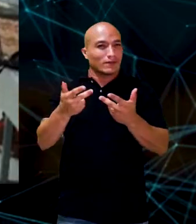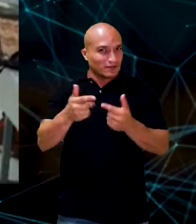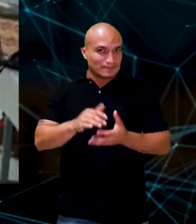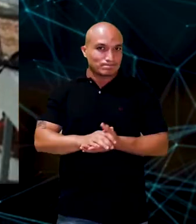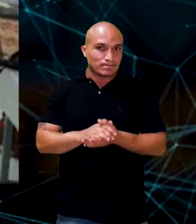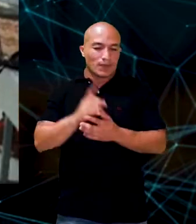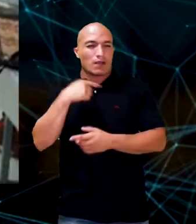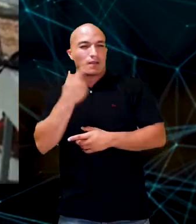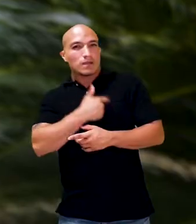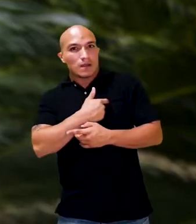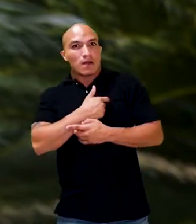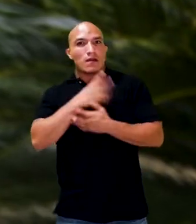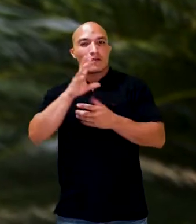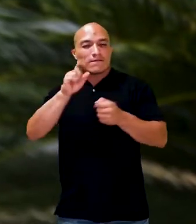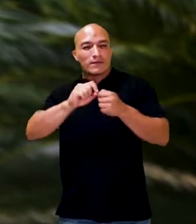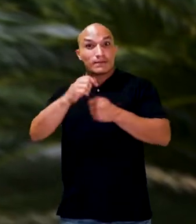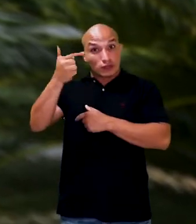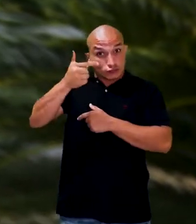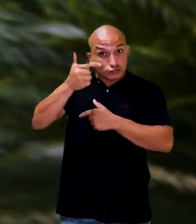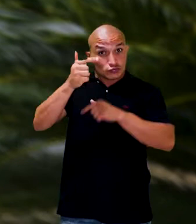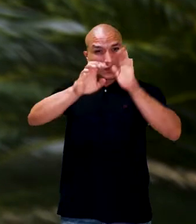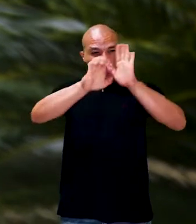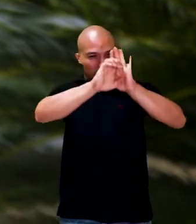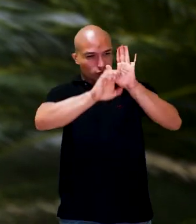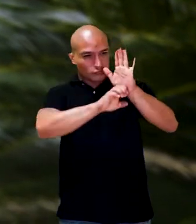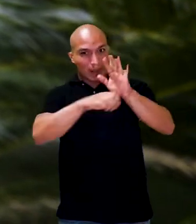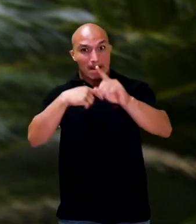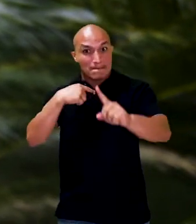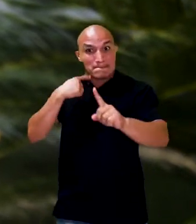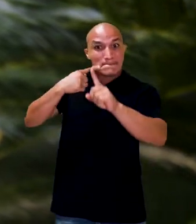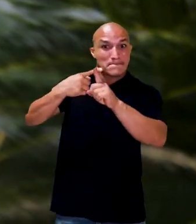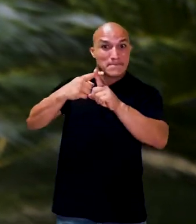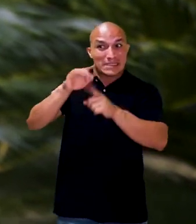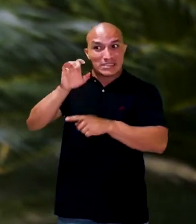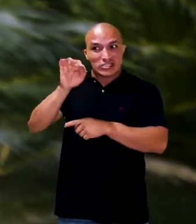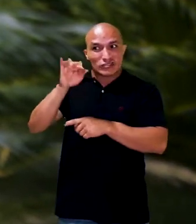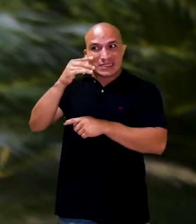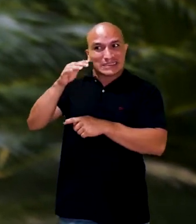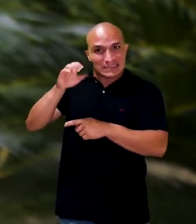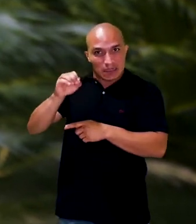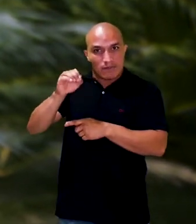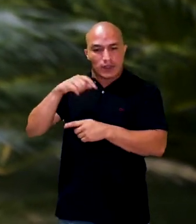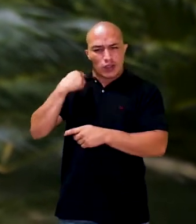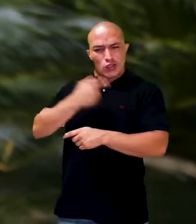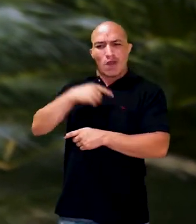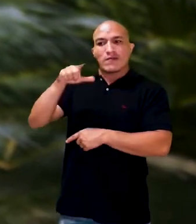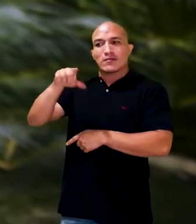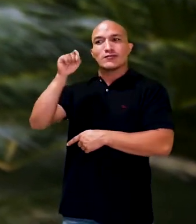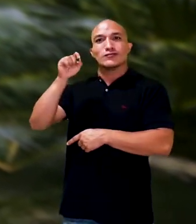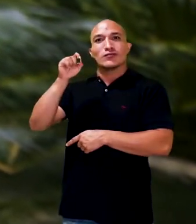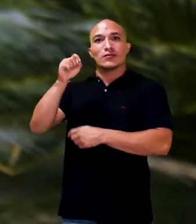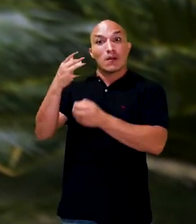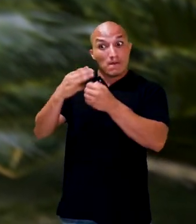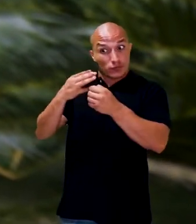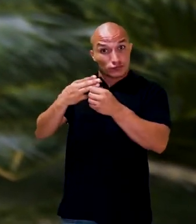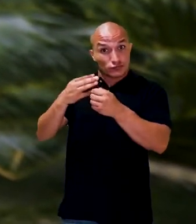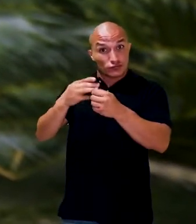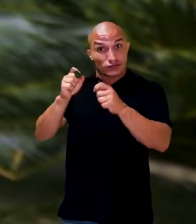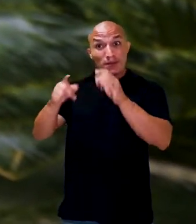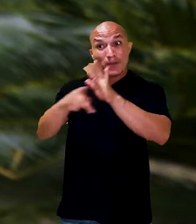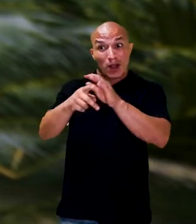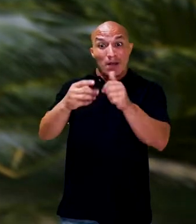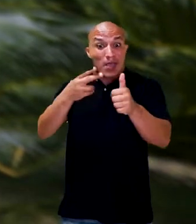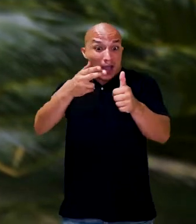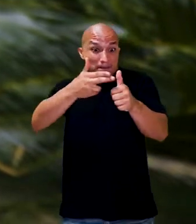experiência única. Quando nós fomos contemplados com o segundo edital do Mais Extensão, nós escolhemos trabalhar